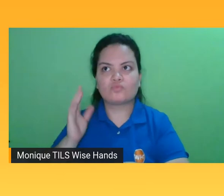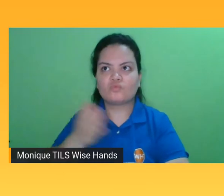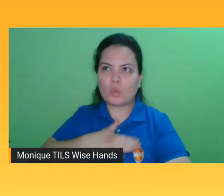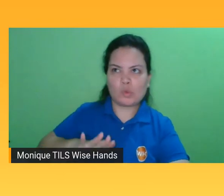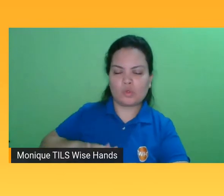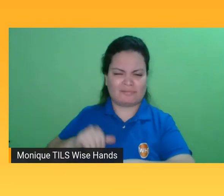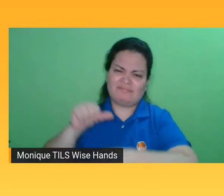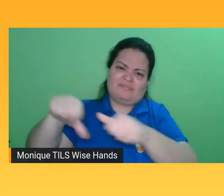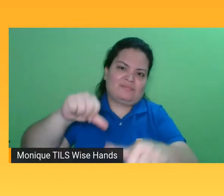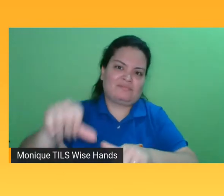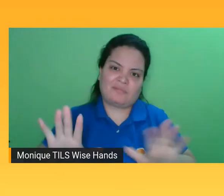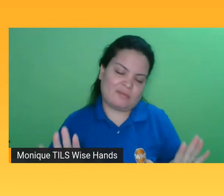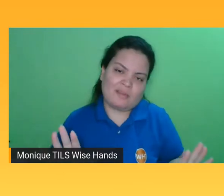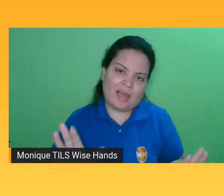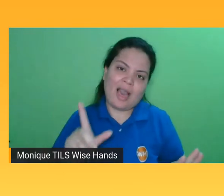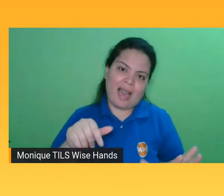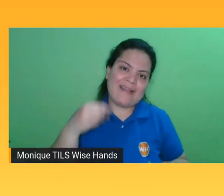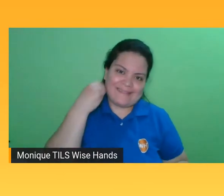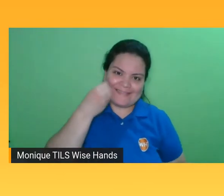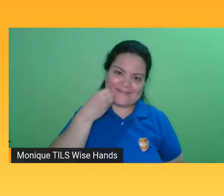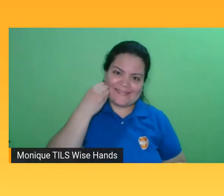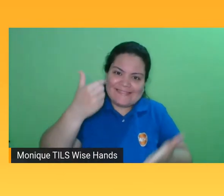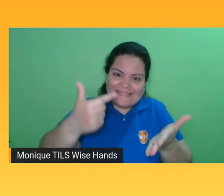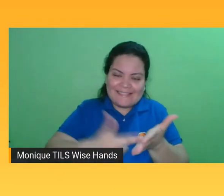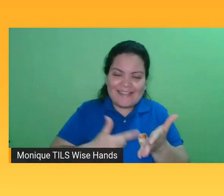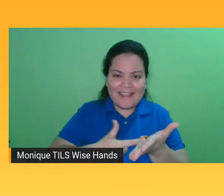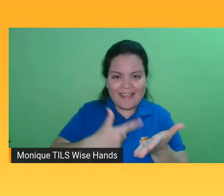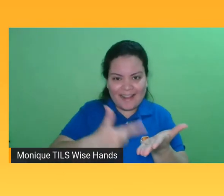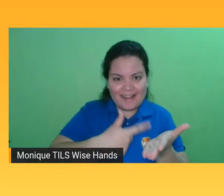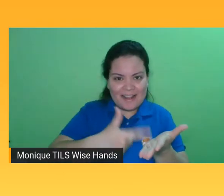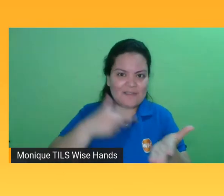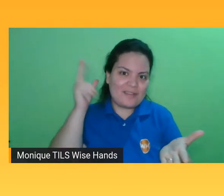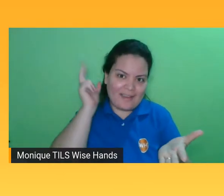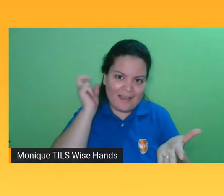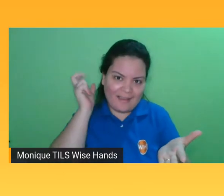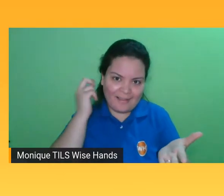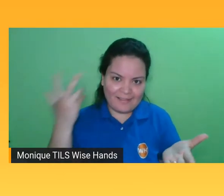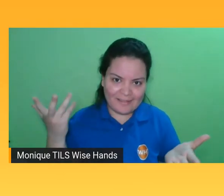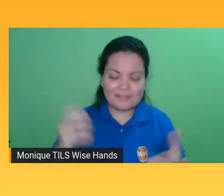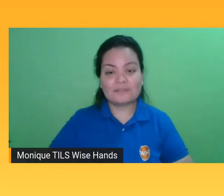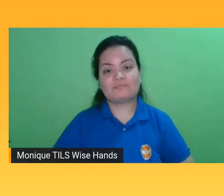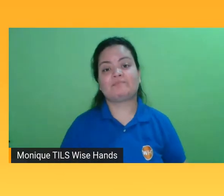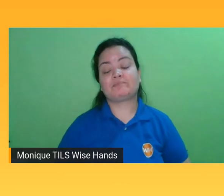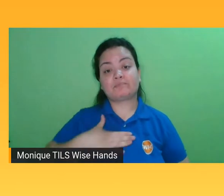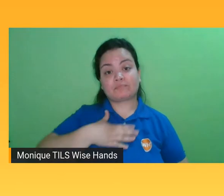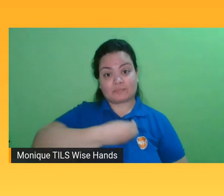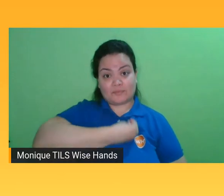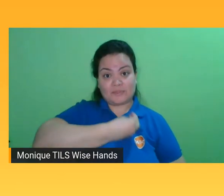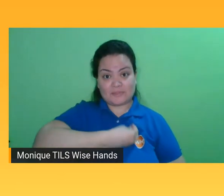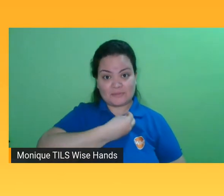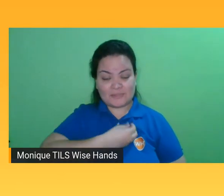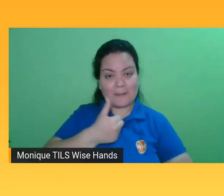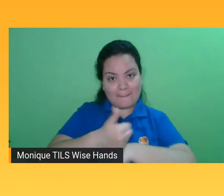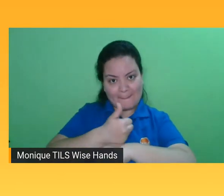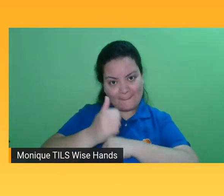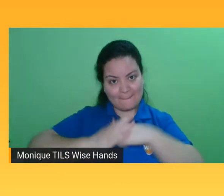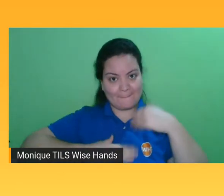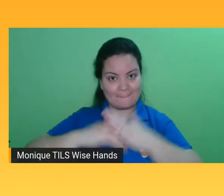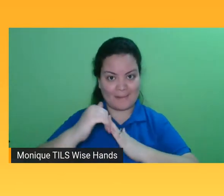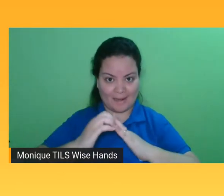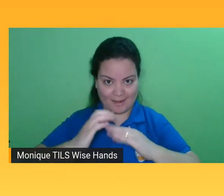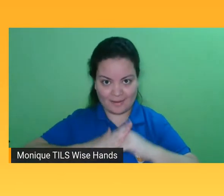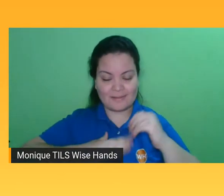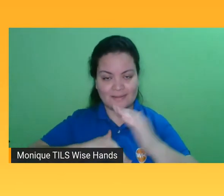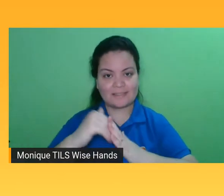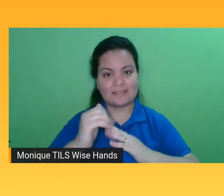audiolivro. E, dentro da minha carreira, minha transição foi muito interessante, porque meu último trabalho como editora de livros